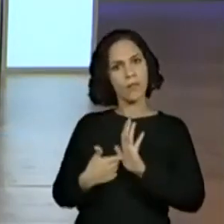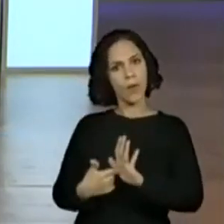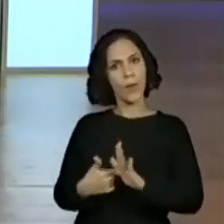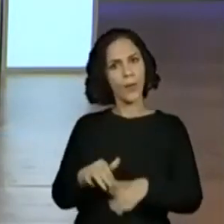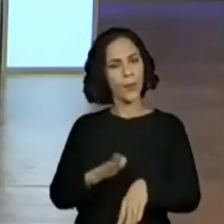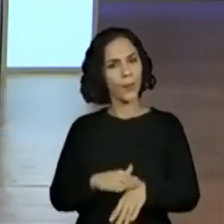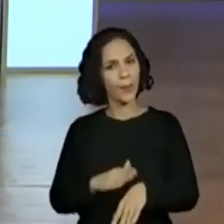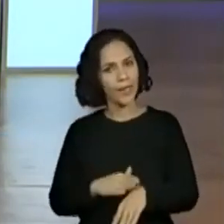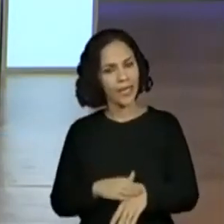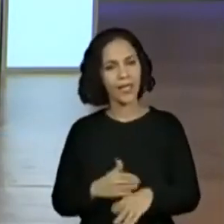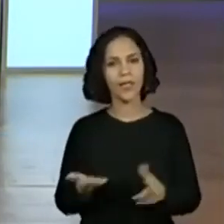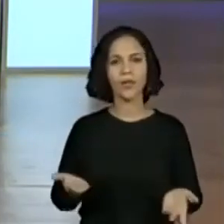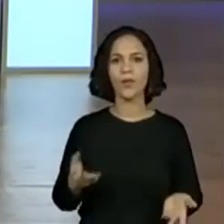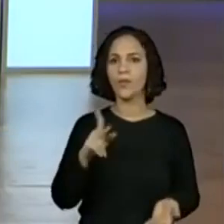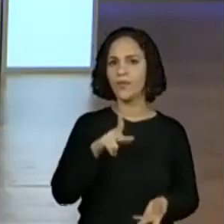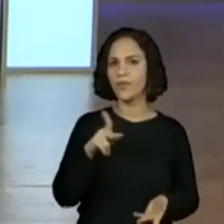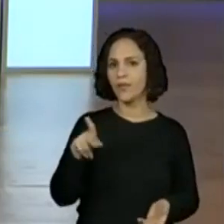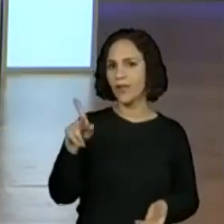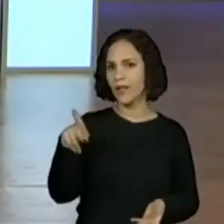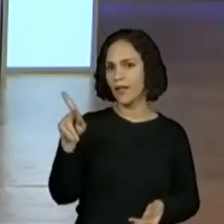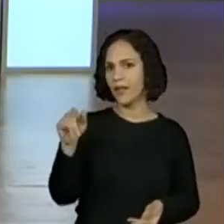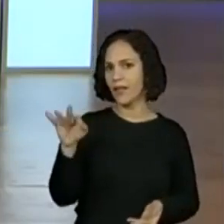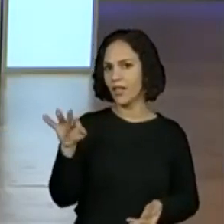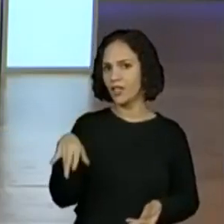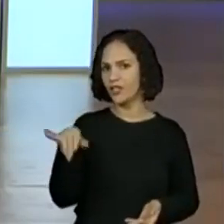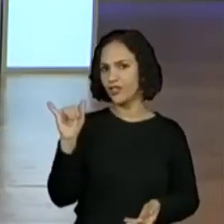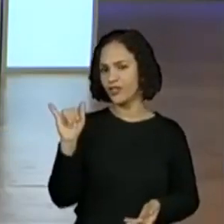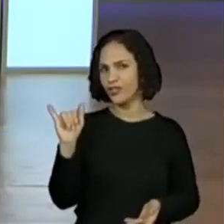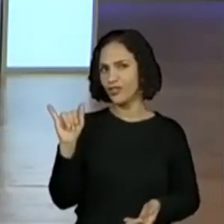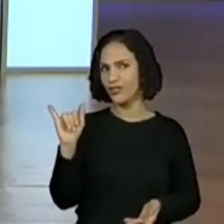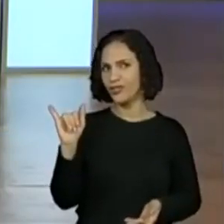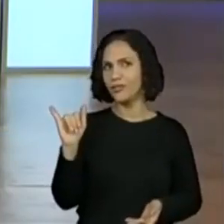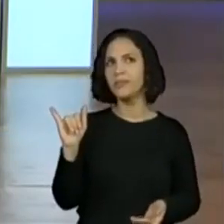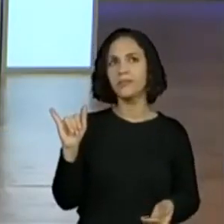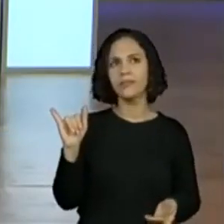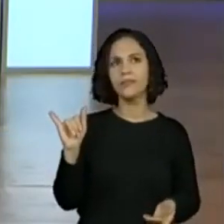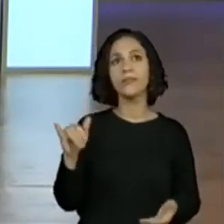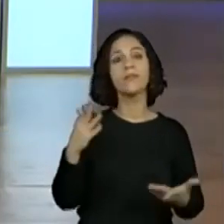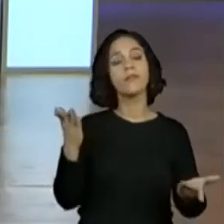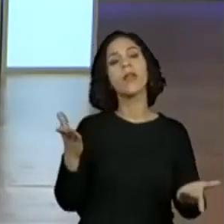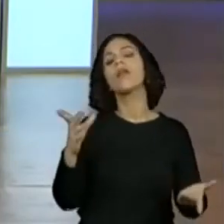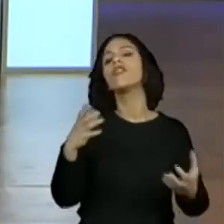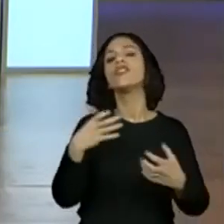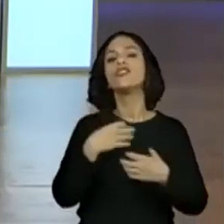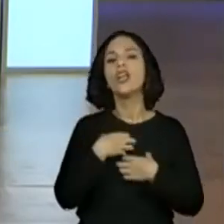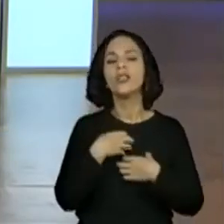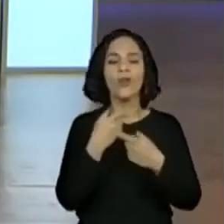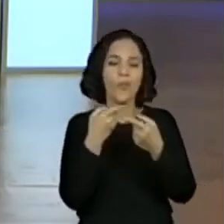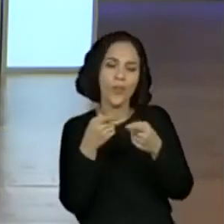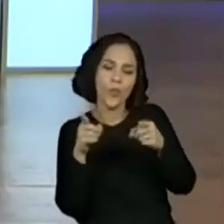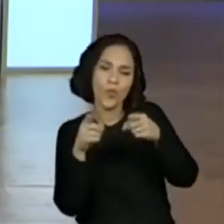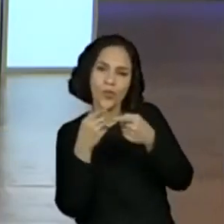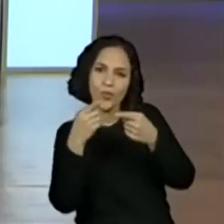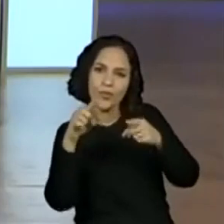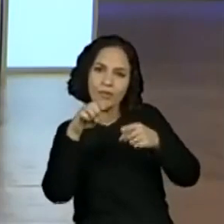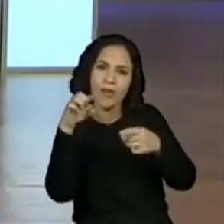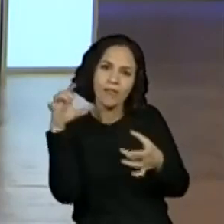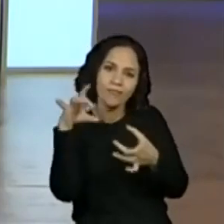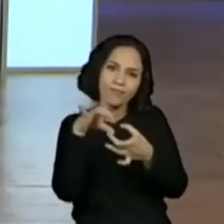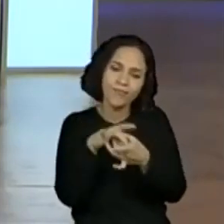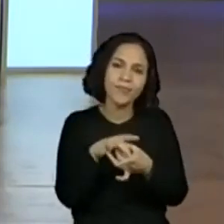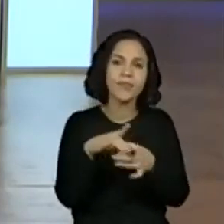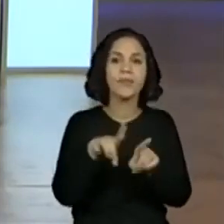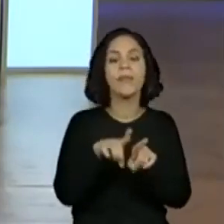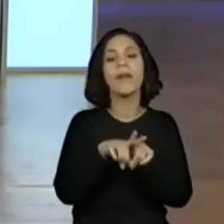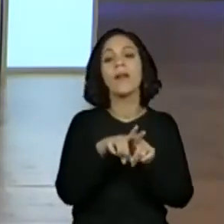professora, cade. Aí eu não li tudo. mas a musicalidade, a questão do cotidiano, que